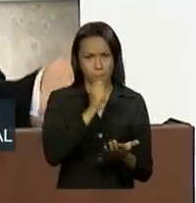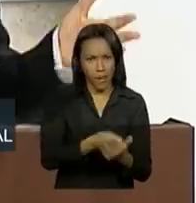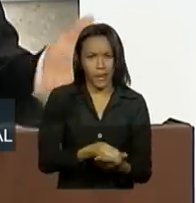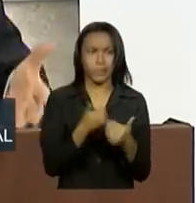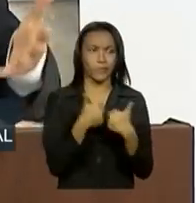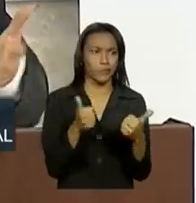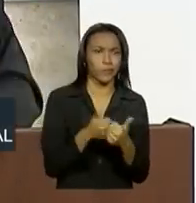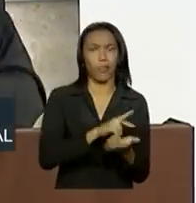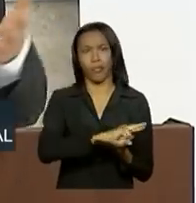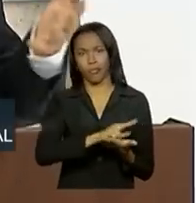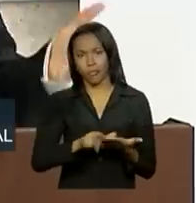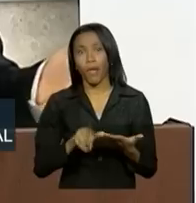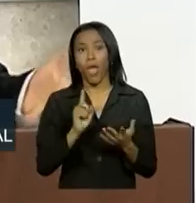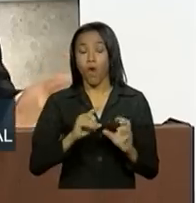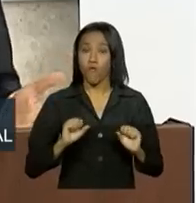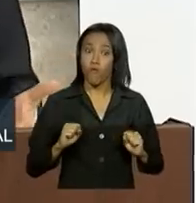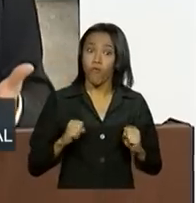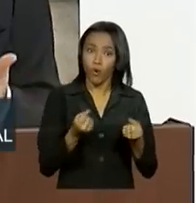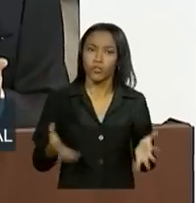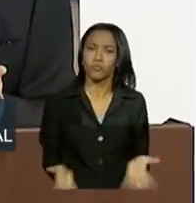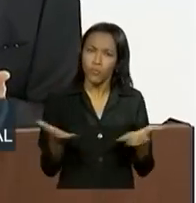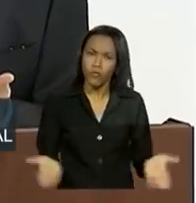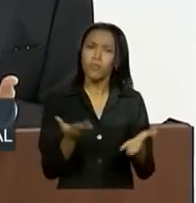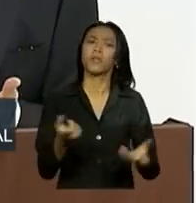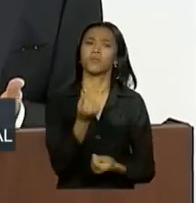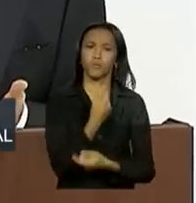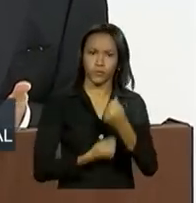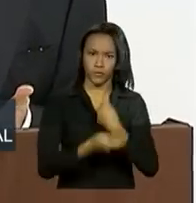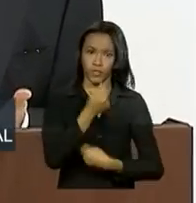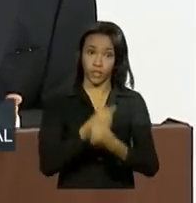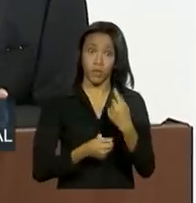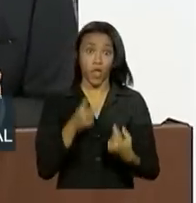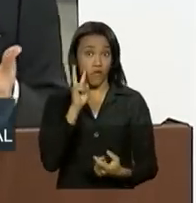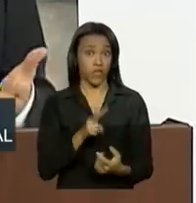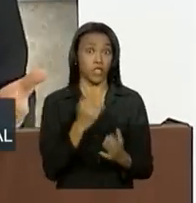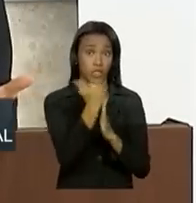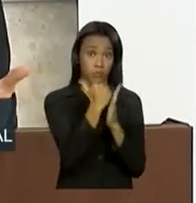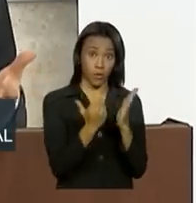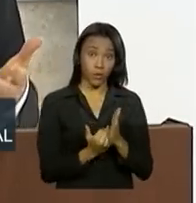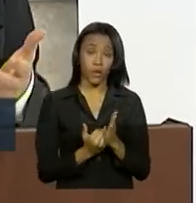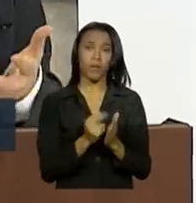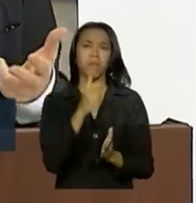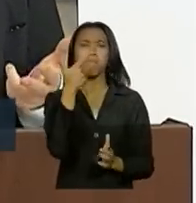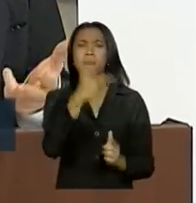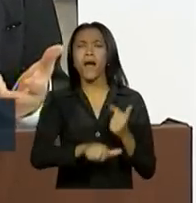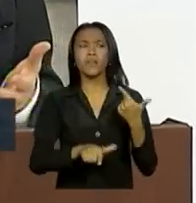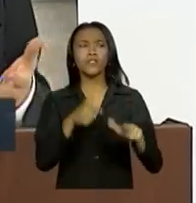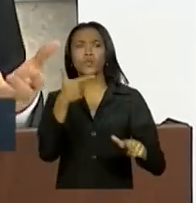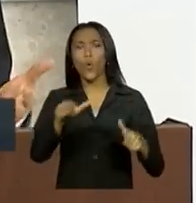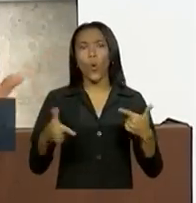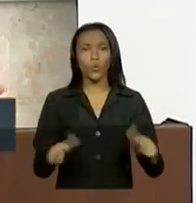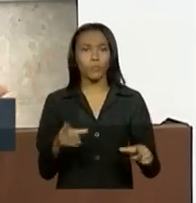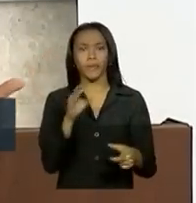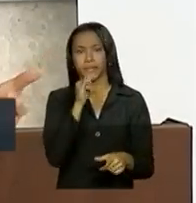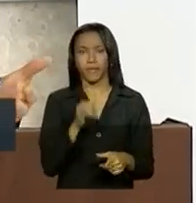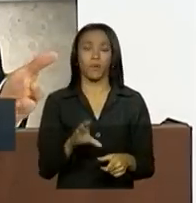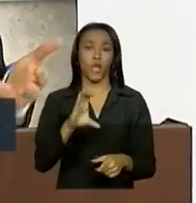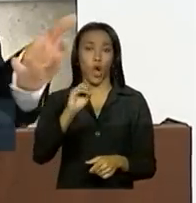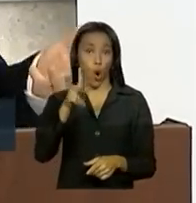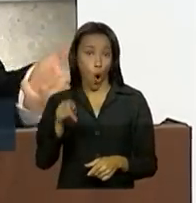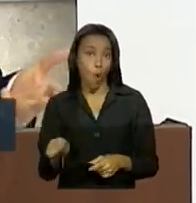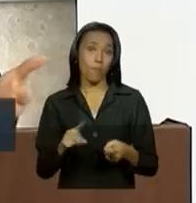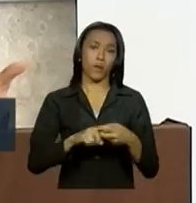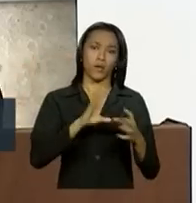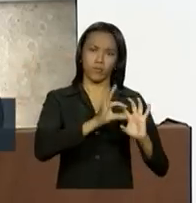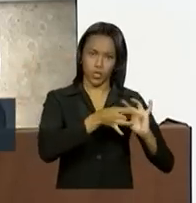e é um forte estímulo ao investimento. Eu diria que com este programa, mais os programas da Copa, das